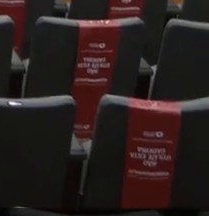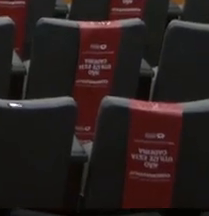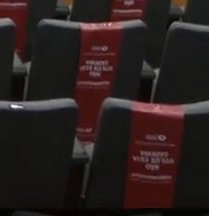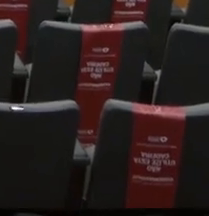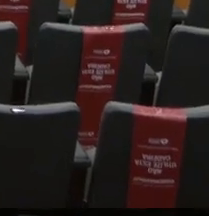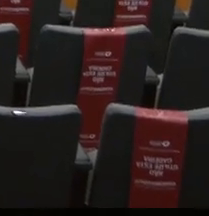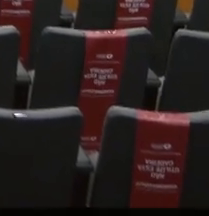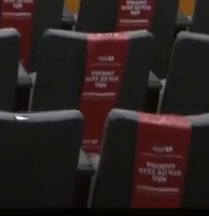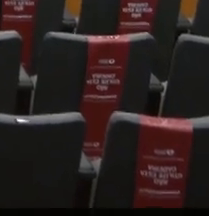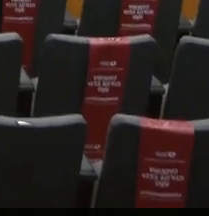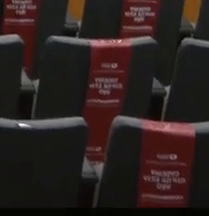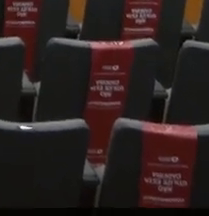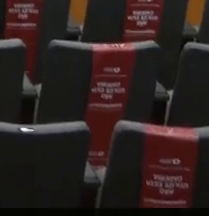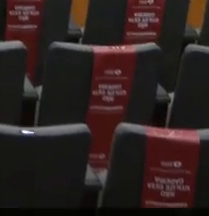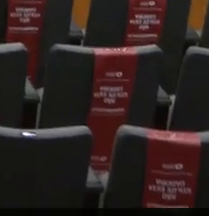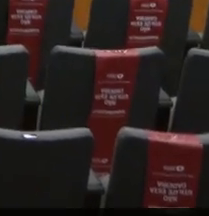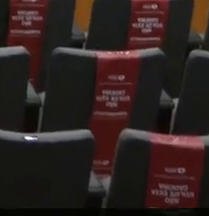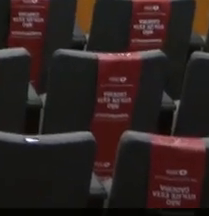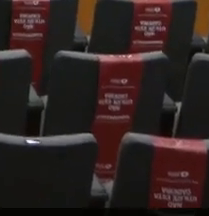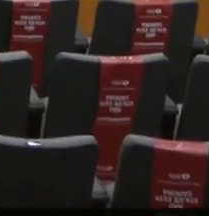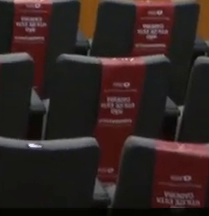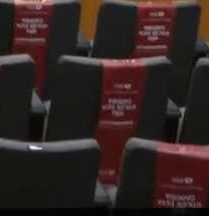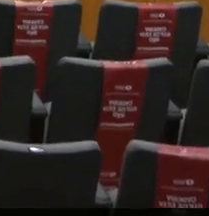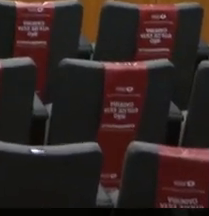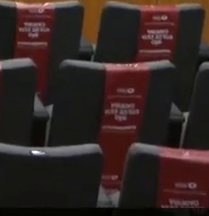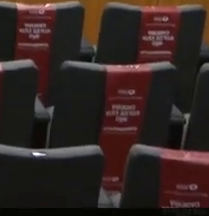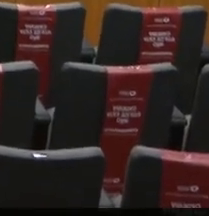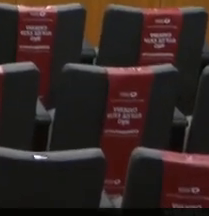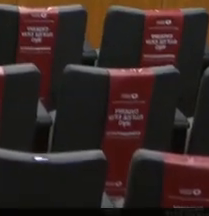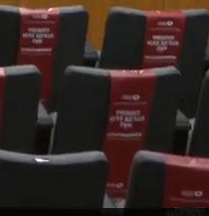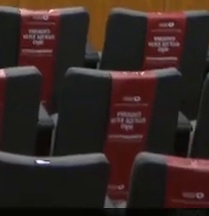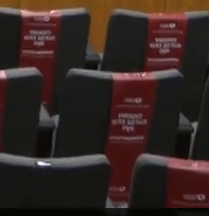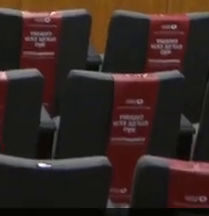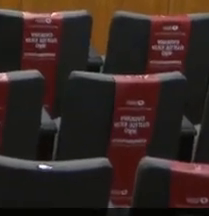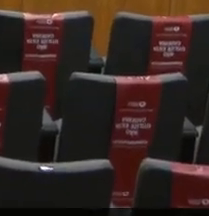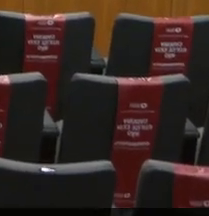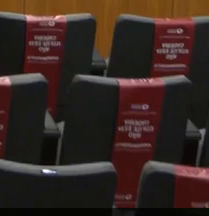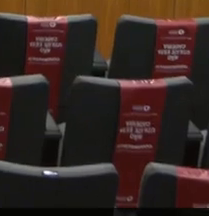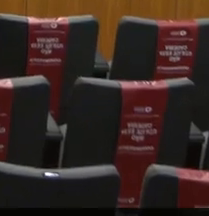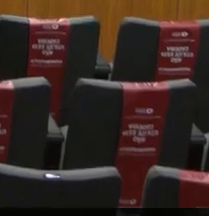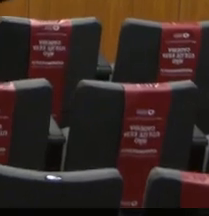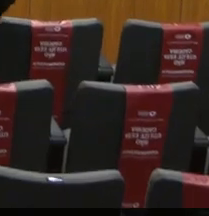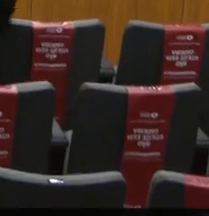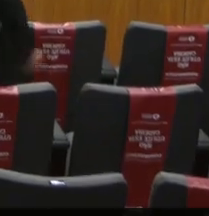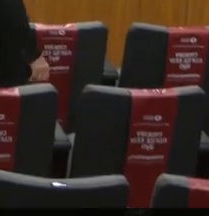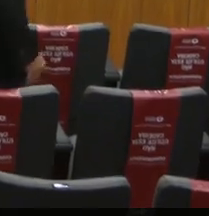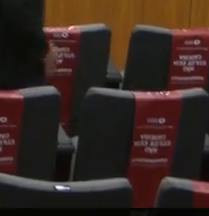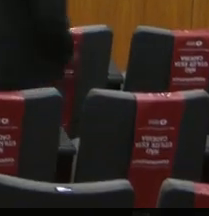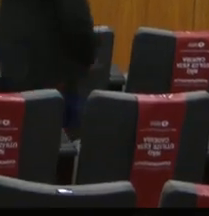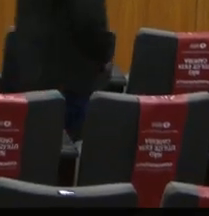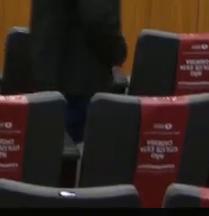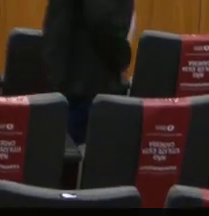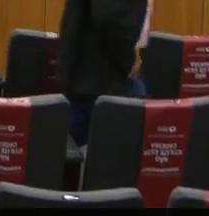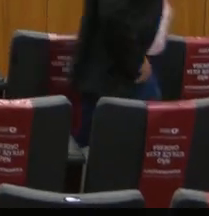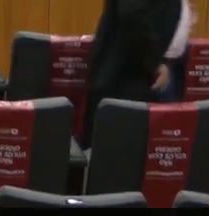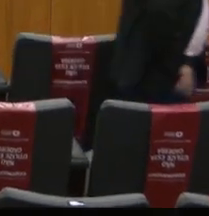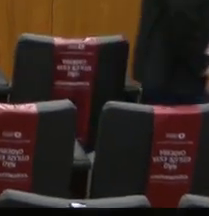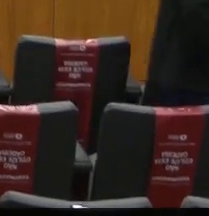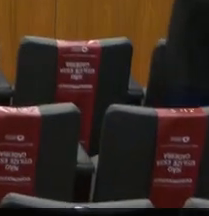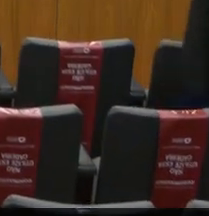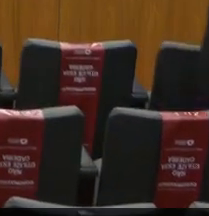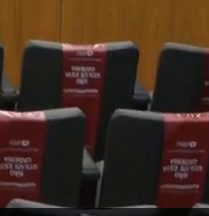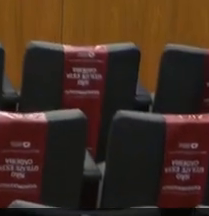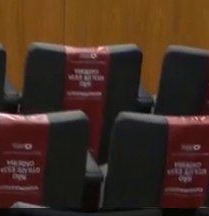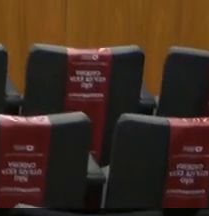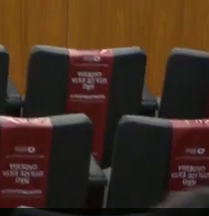Secretário Gustavo Oliveira Barbosa, secretário de Estado da Fazenda, a quem nós agradecemos a presença e depois